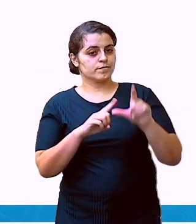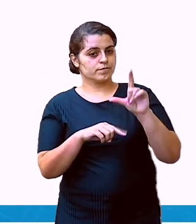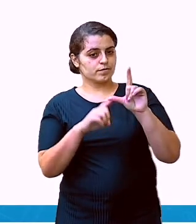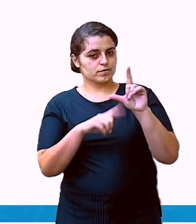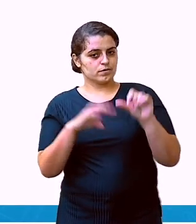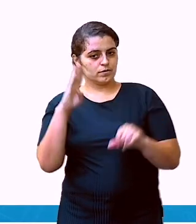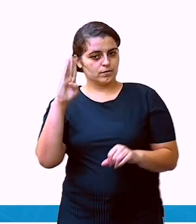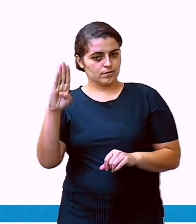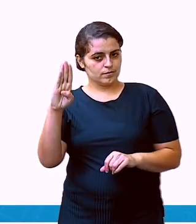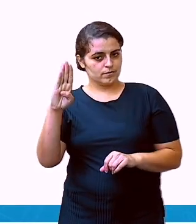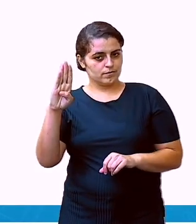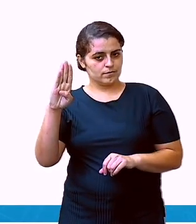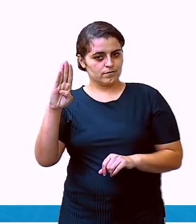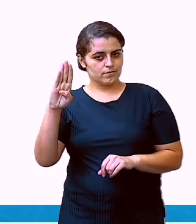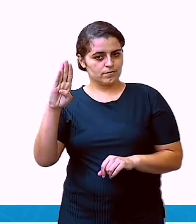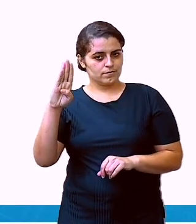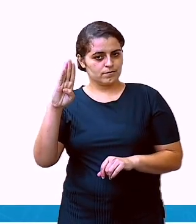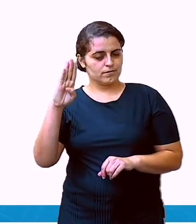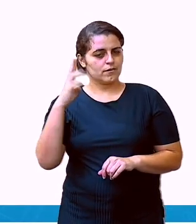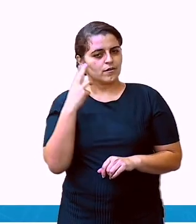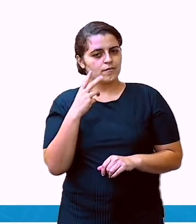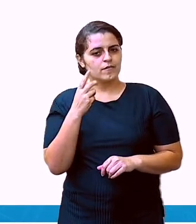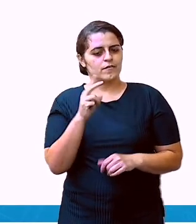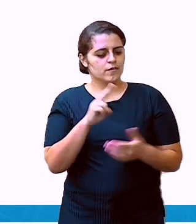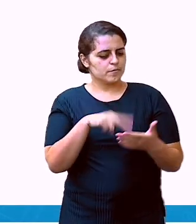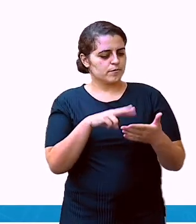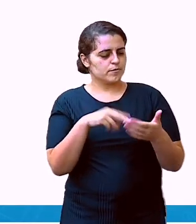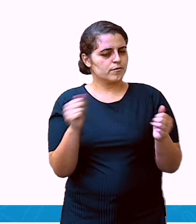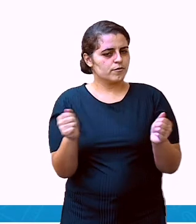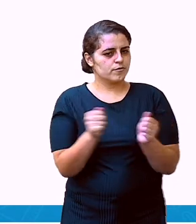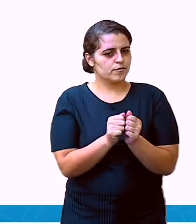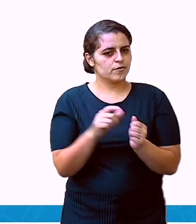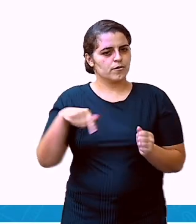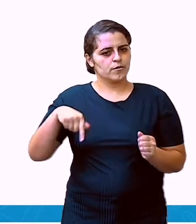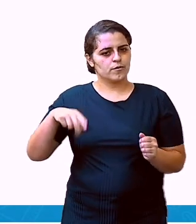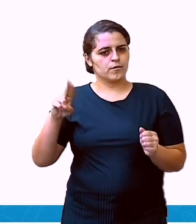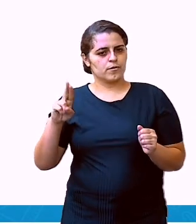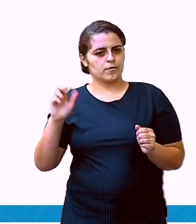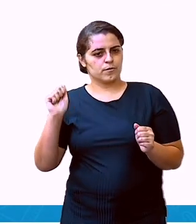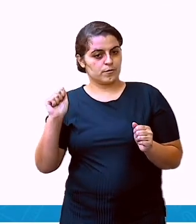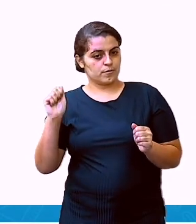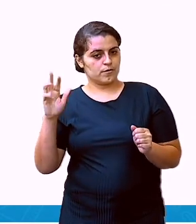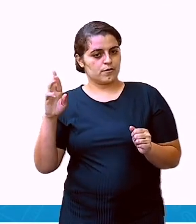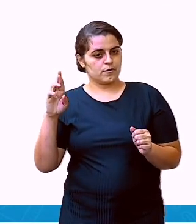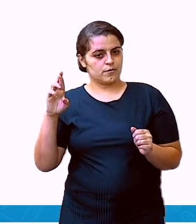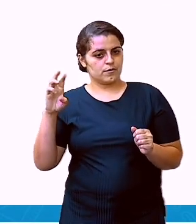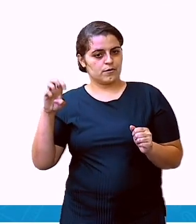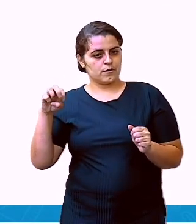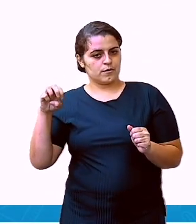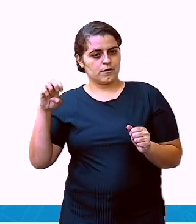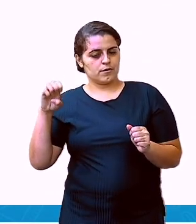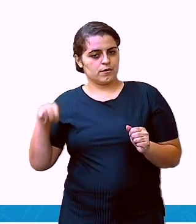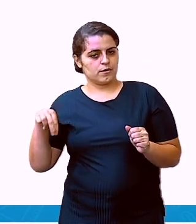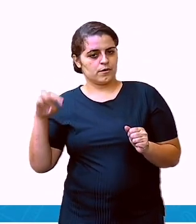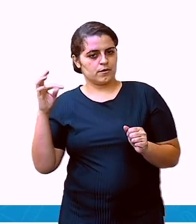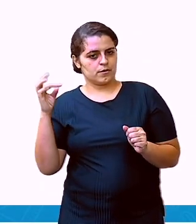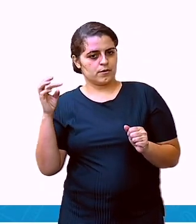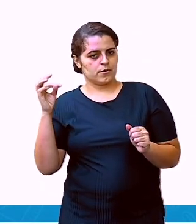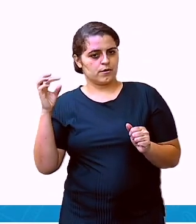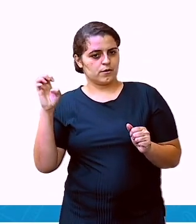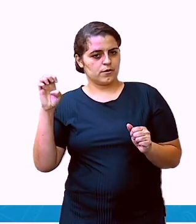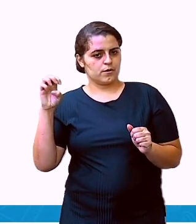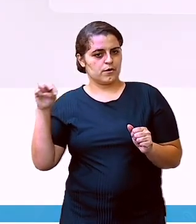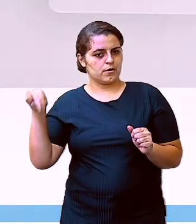letra B. Vamos ler juntos? Qua-re-tena.